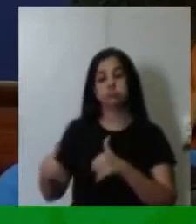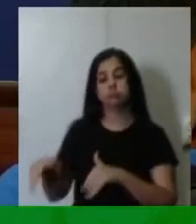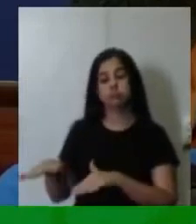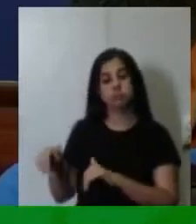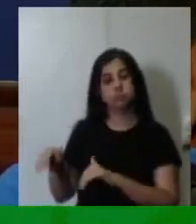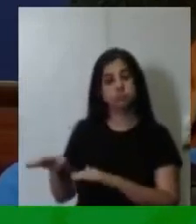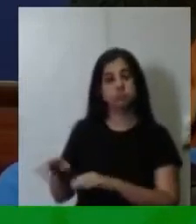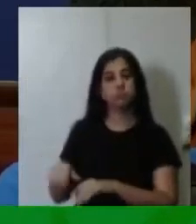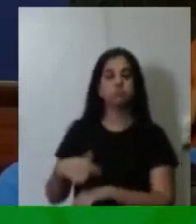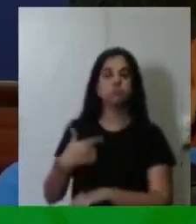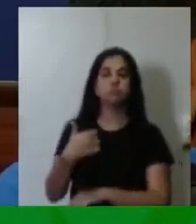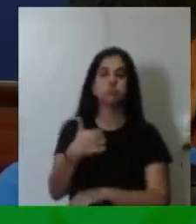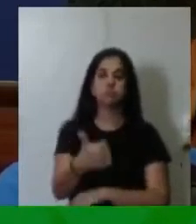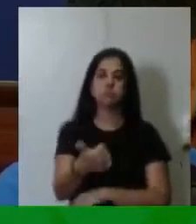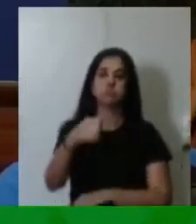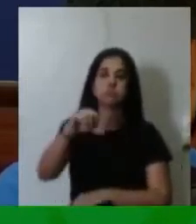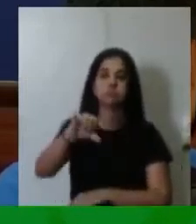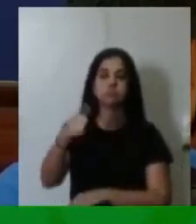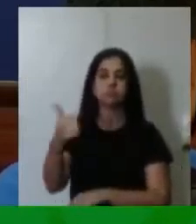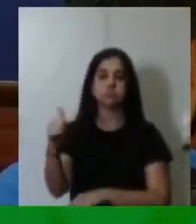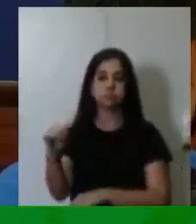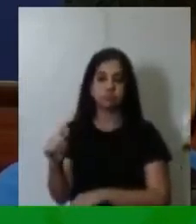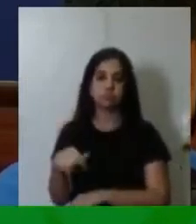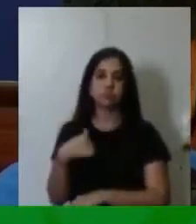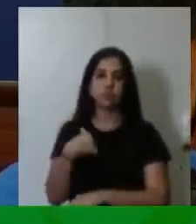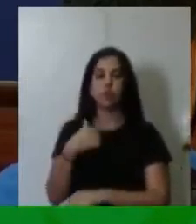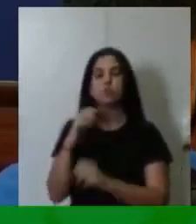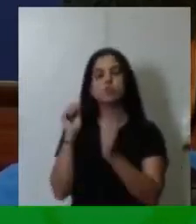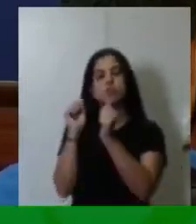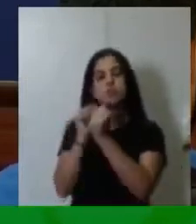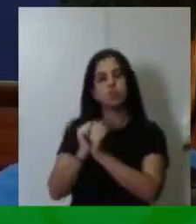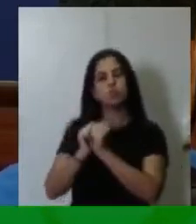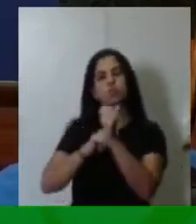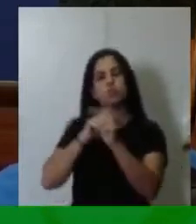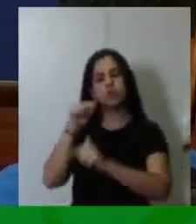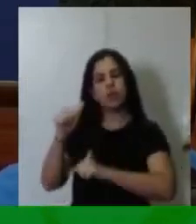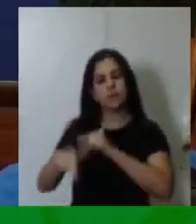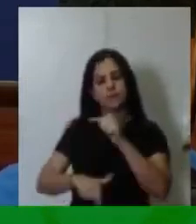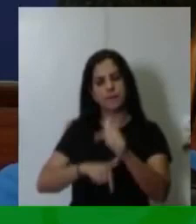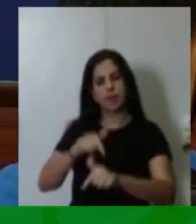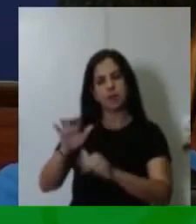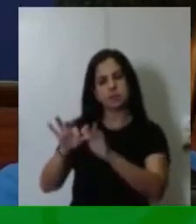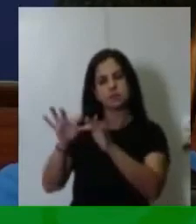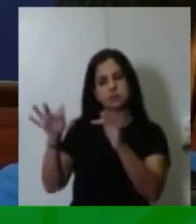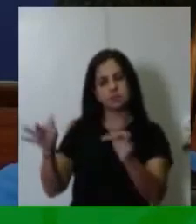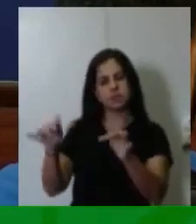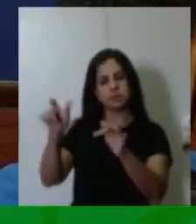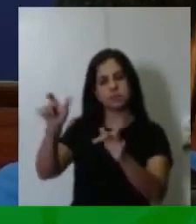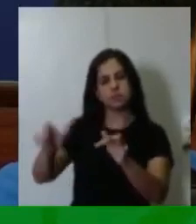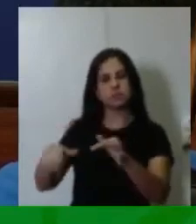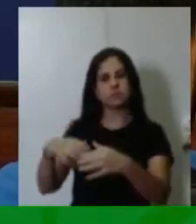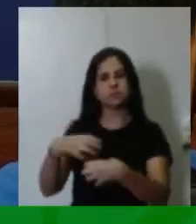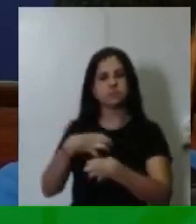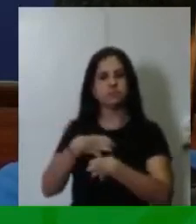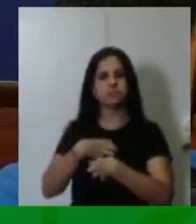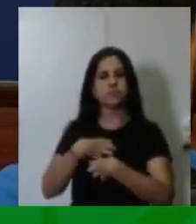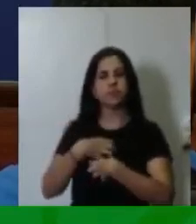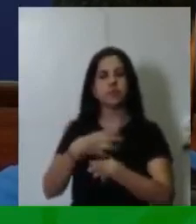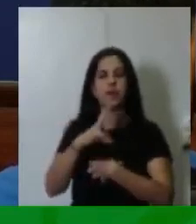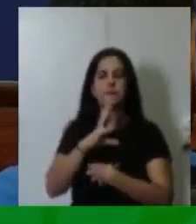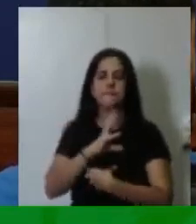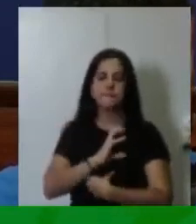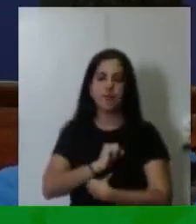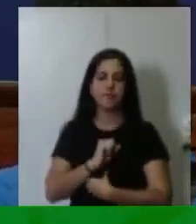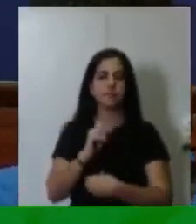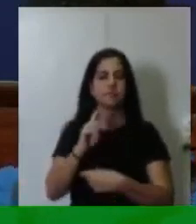trabalhando, vendo aquele homem simples, humilde, que amava e gostava dos funcionários e que abriu